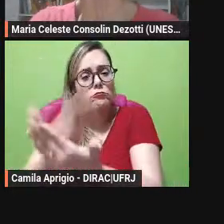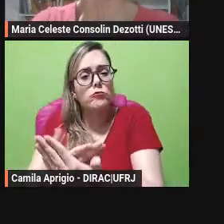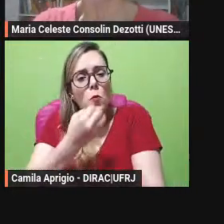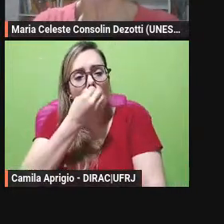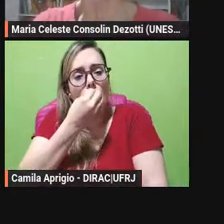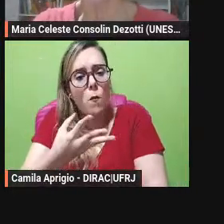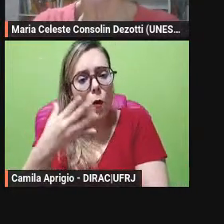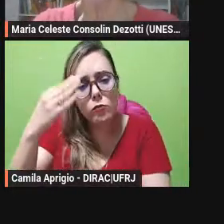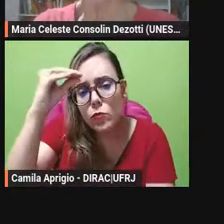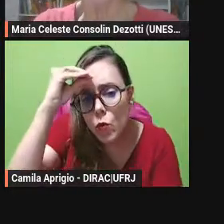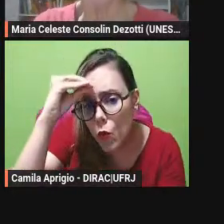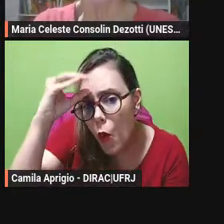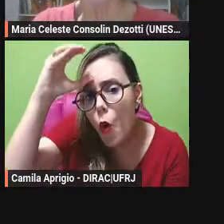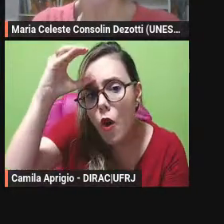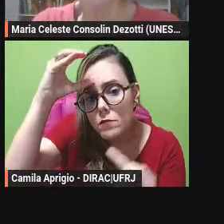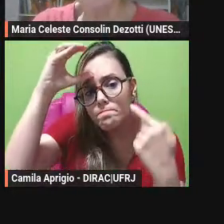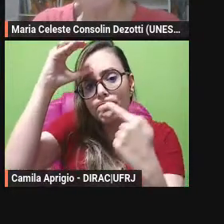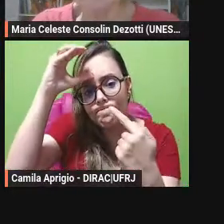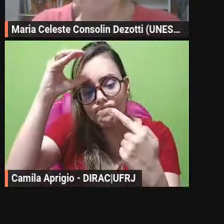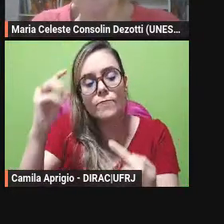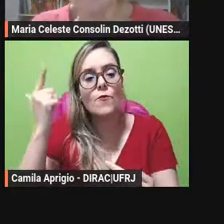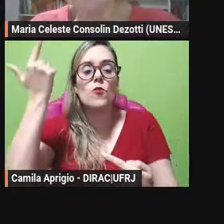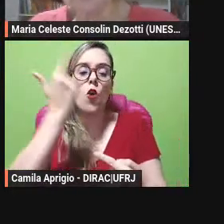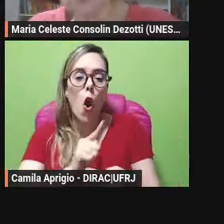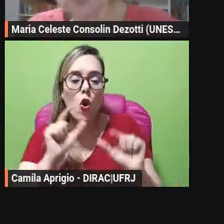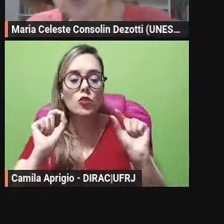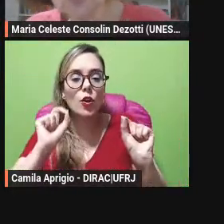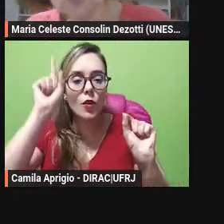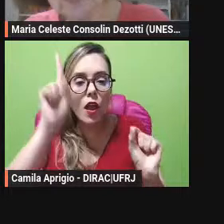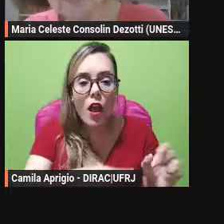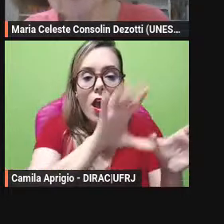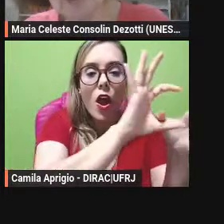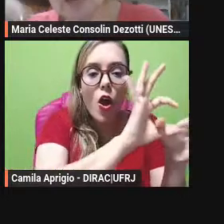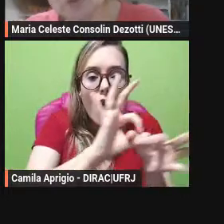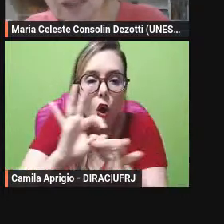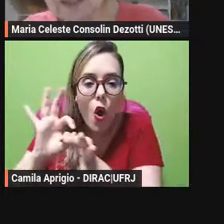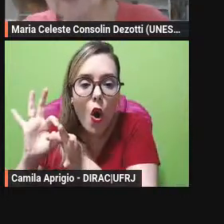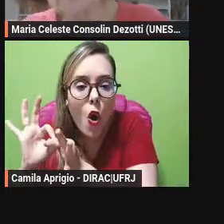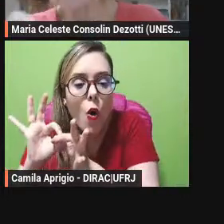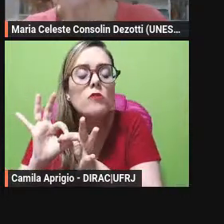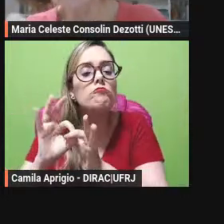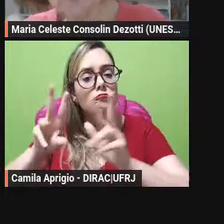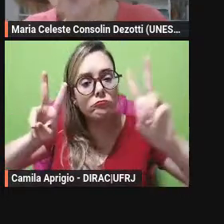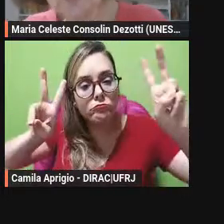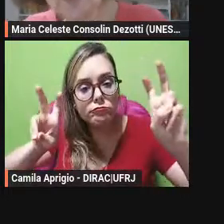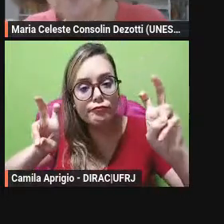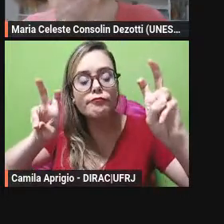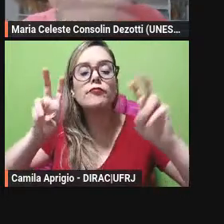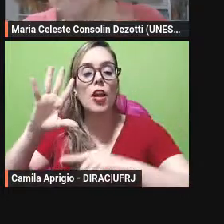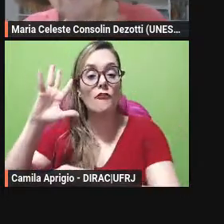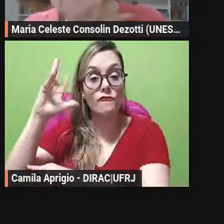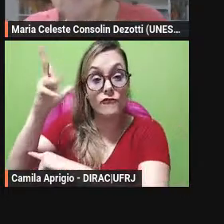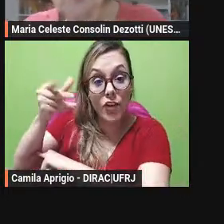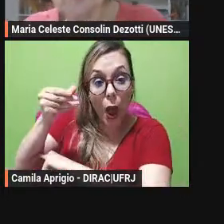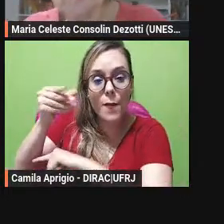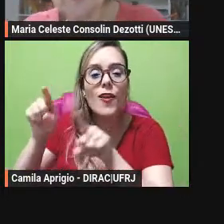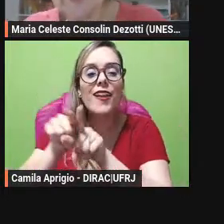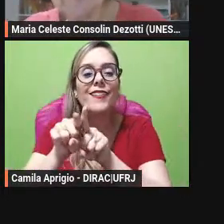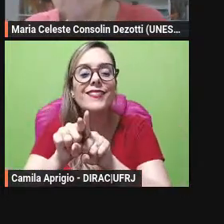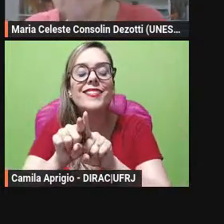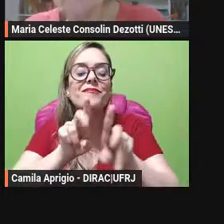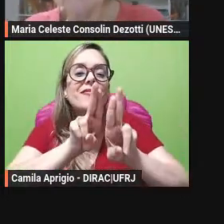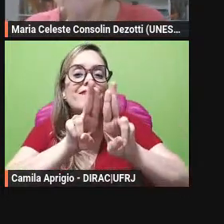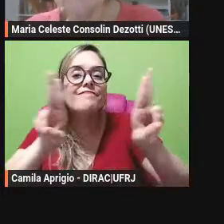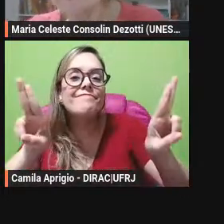estabelecer então a coesão entre o título da fábula e o seu texto jornalístico